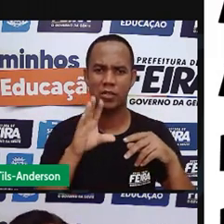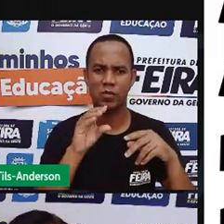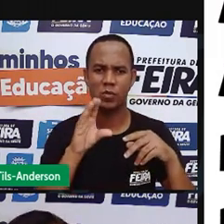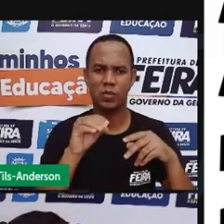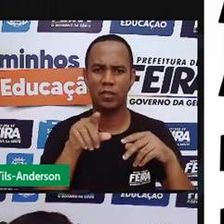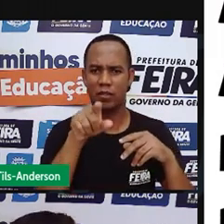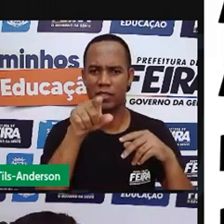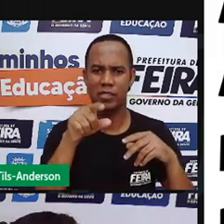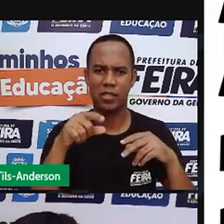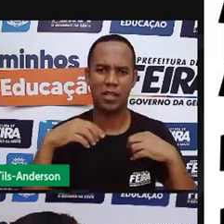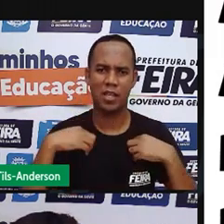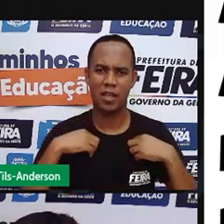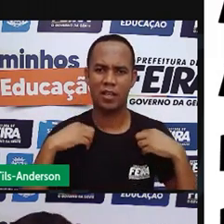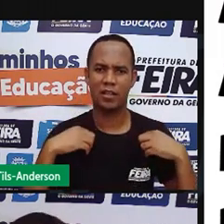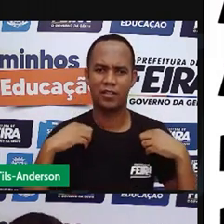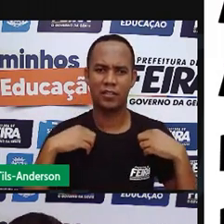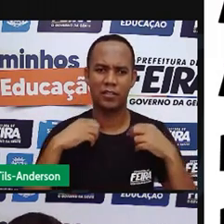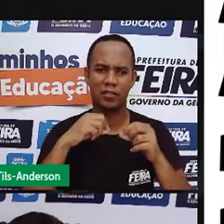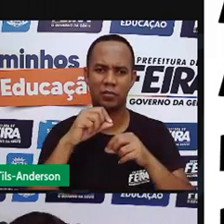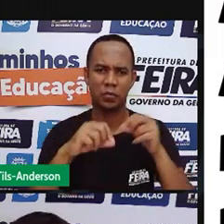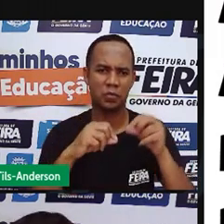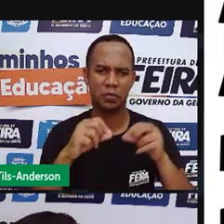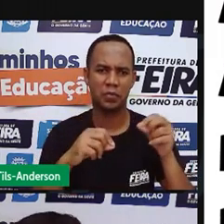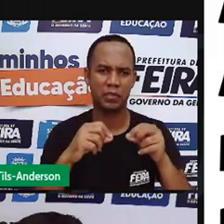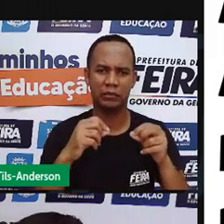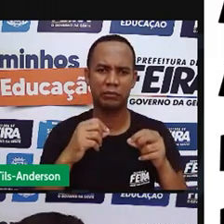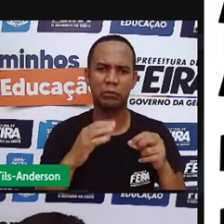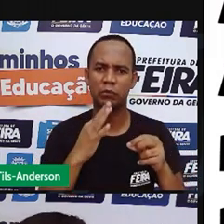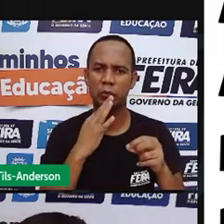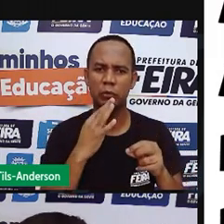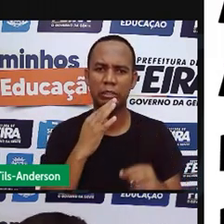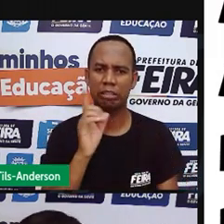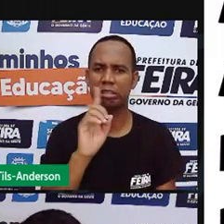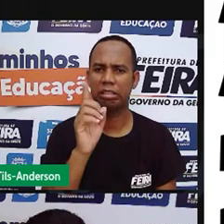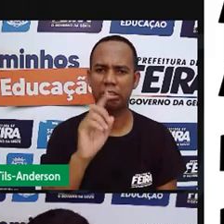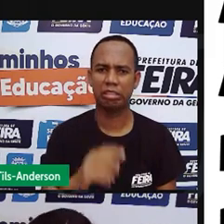tem origem animal. É do fio do nozelo da palavratinha.